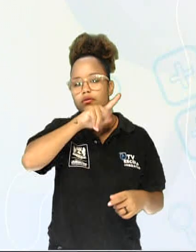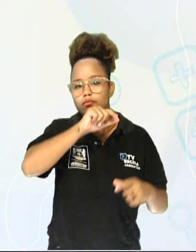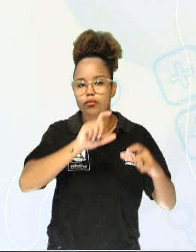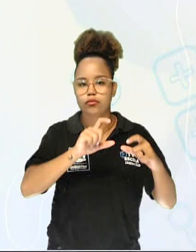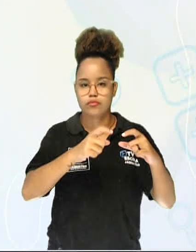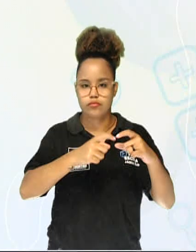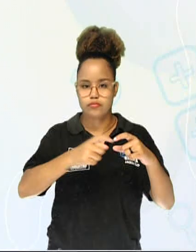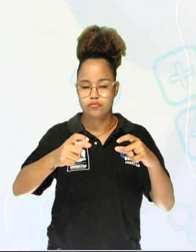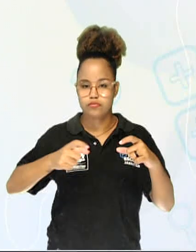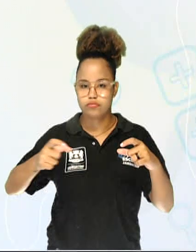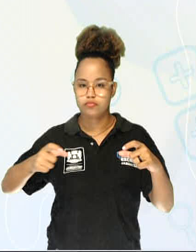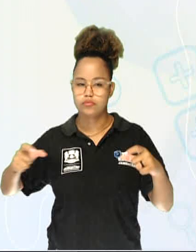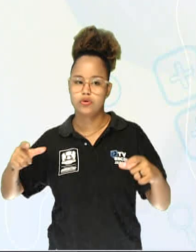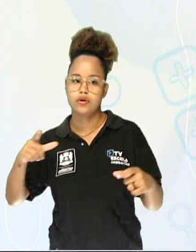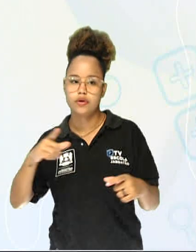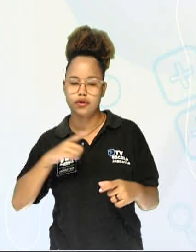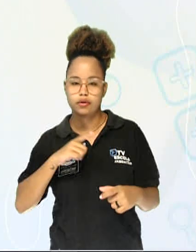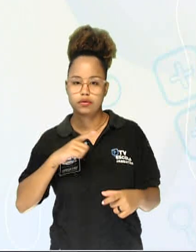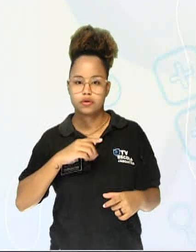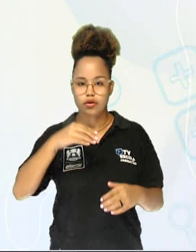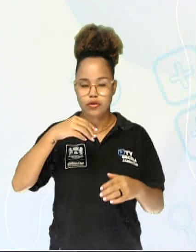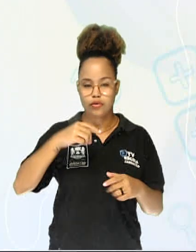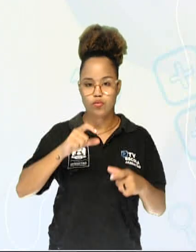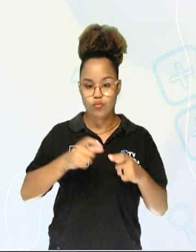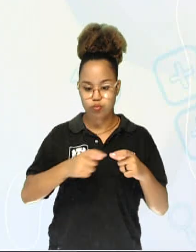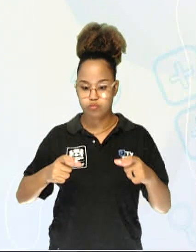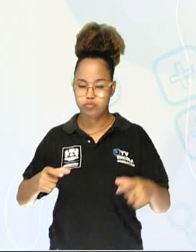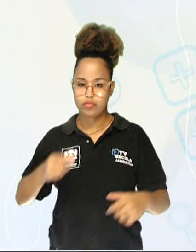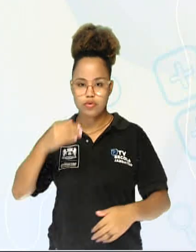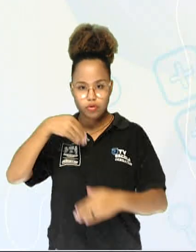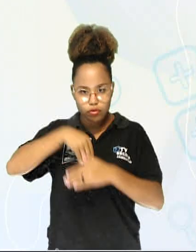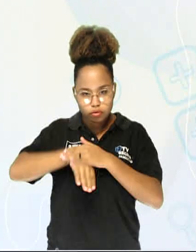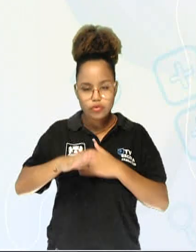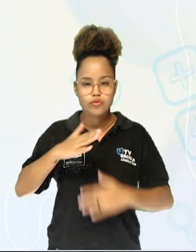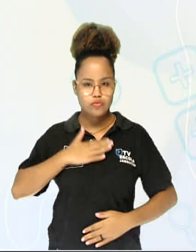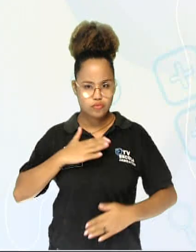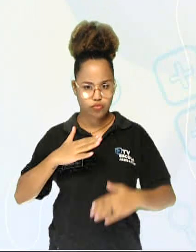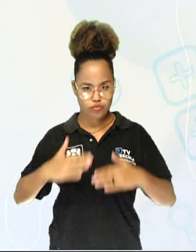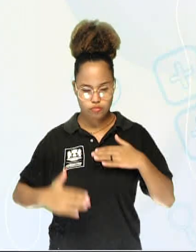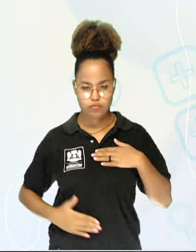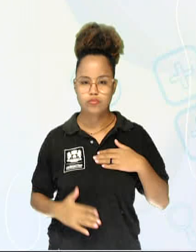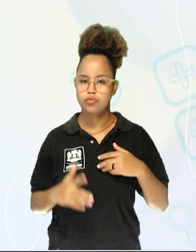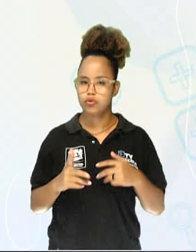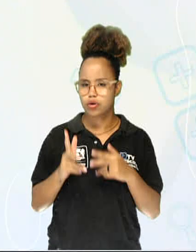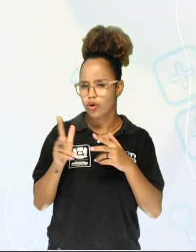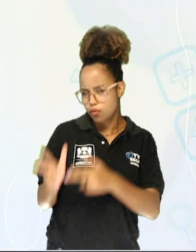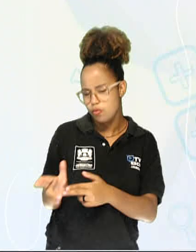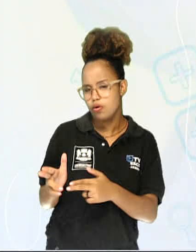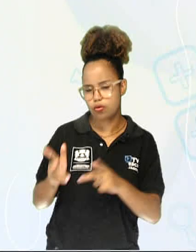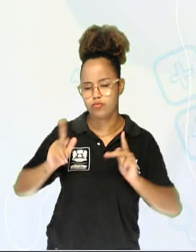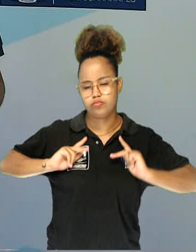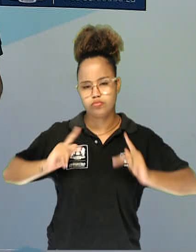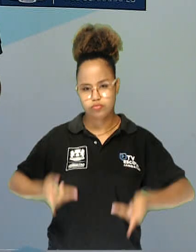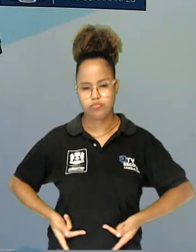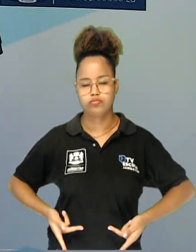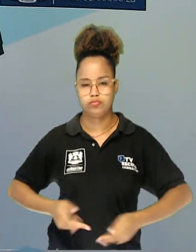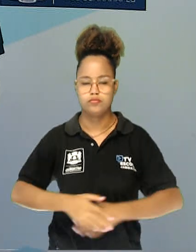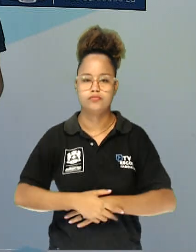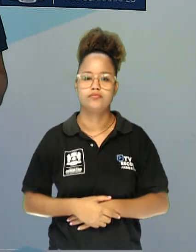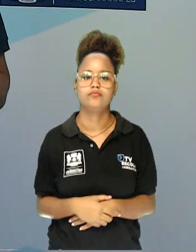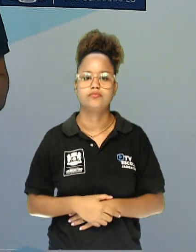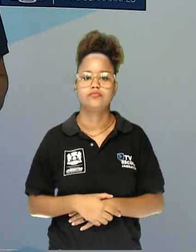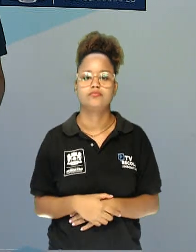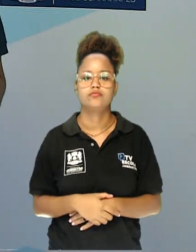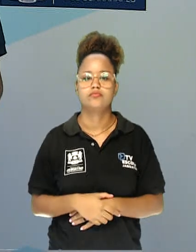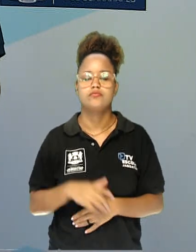tem o esqueleto interno ao corpo, como nós humanos, assim. Eles têm a